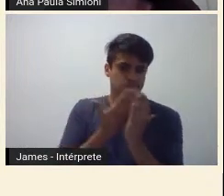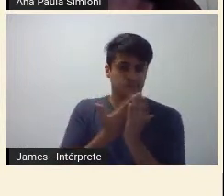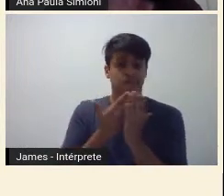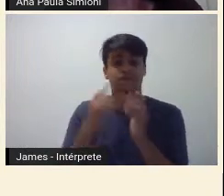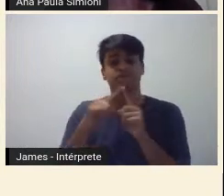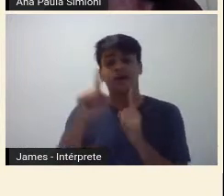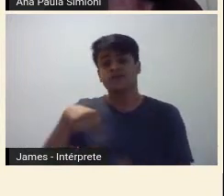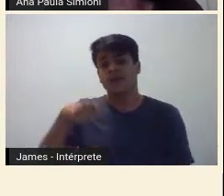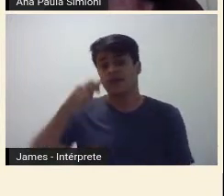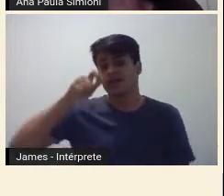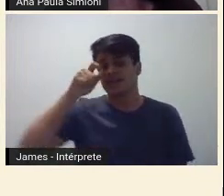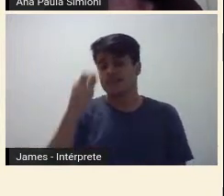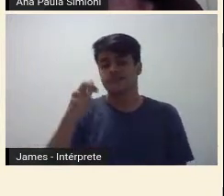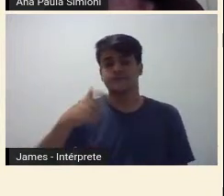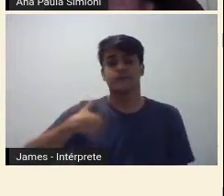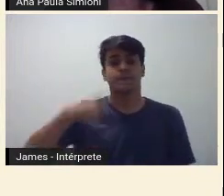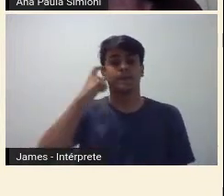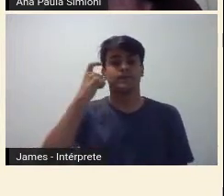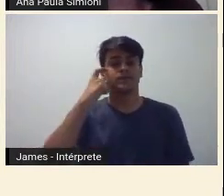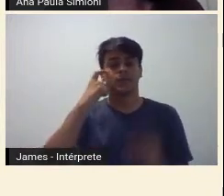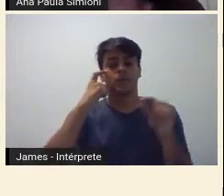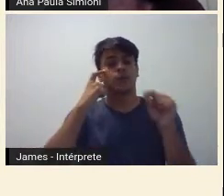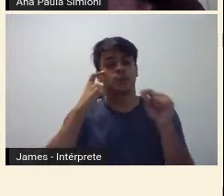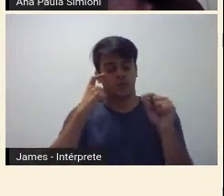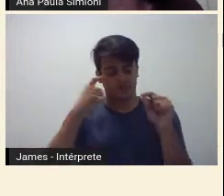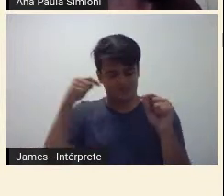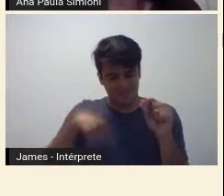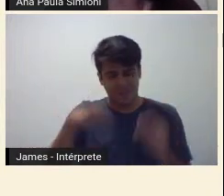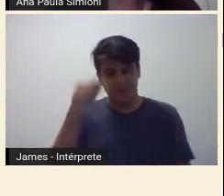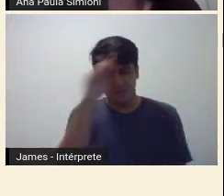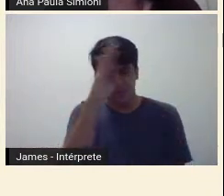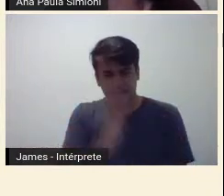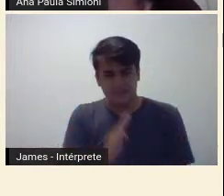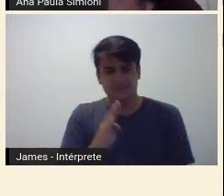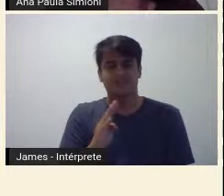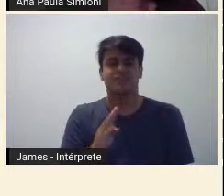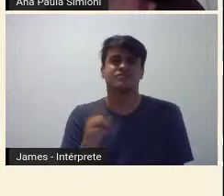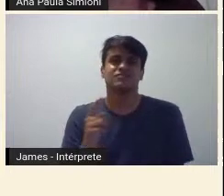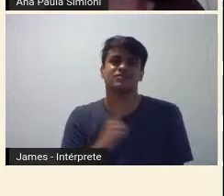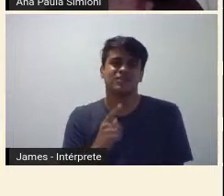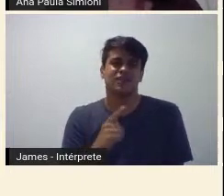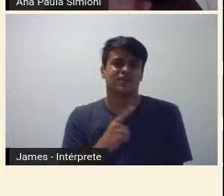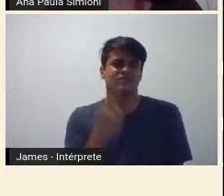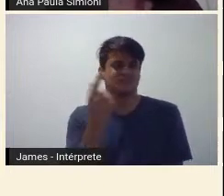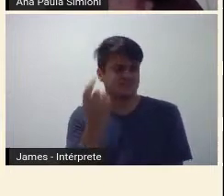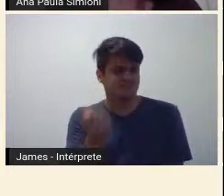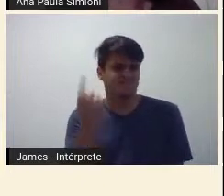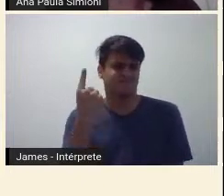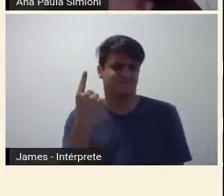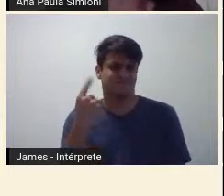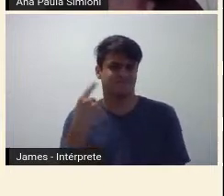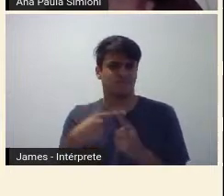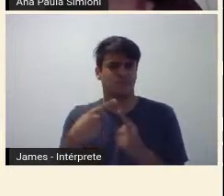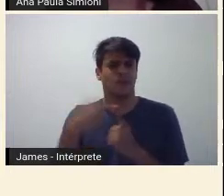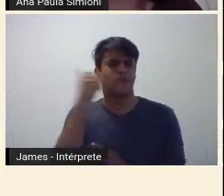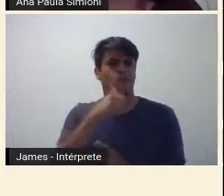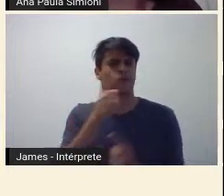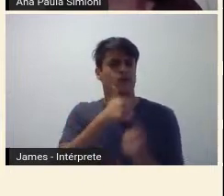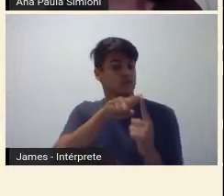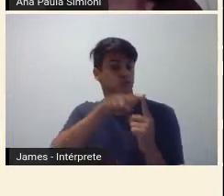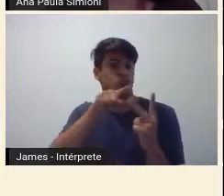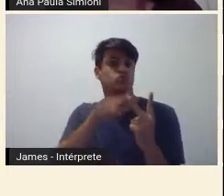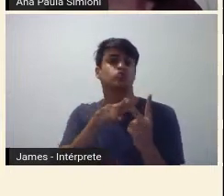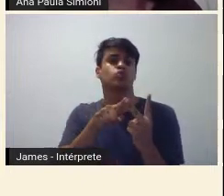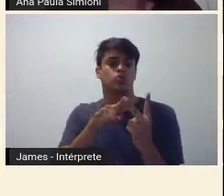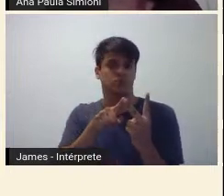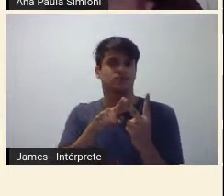pensar, que no Brasil a gente tem esse lugar muito em comum, duas mulheres, Anitta e Tarsila, consideradas chefes